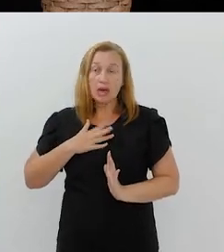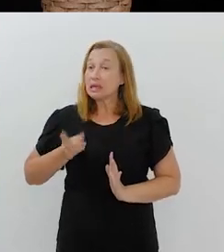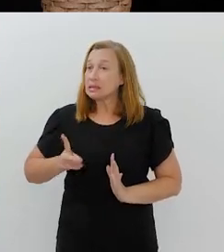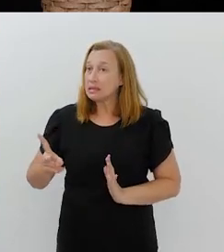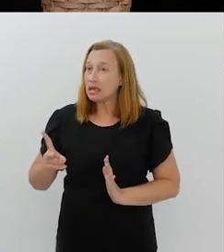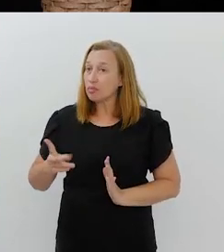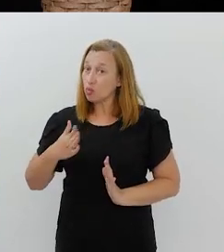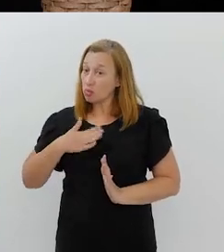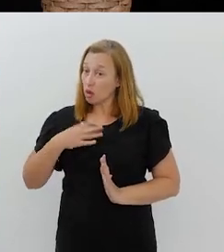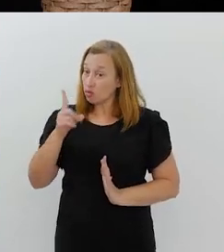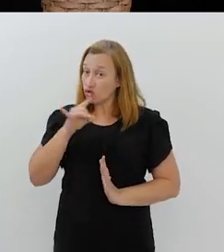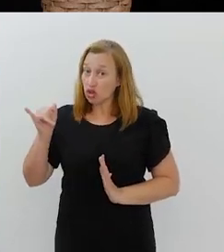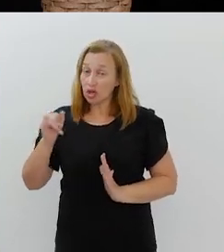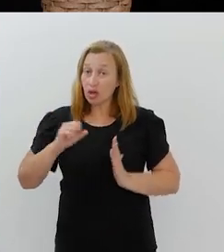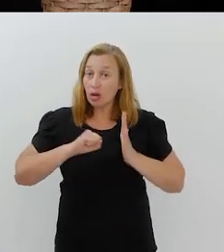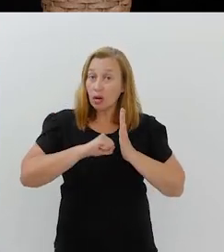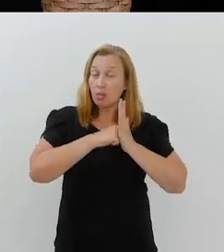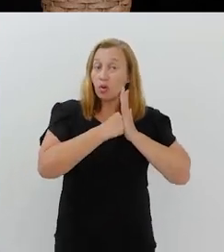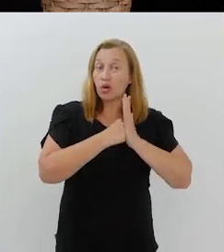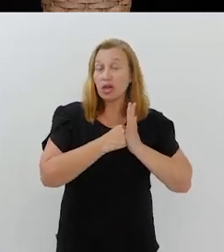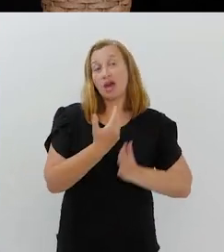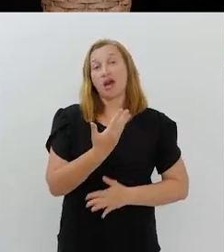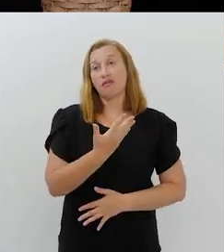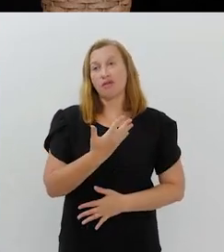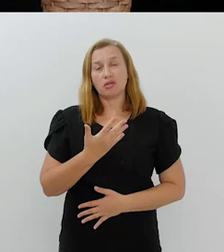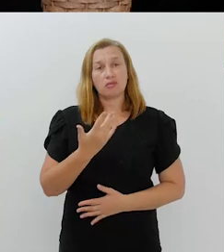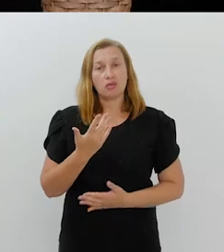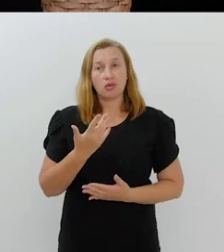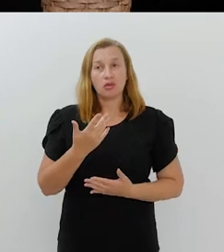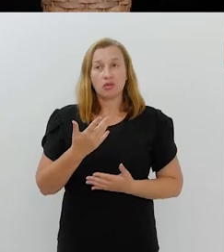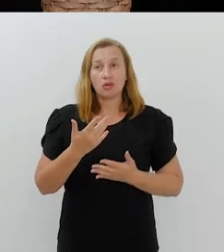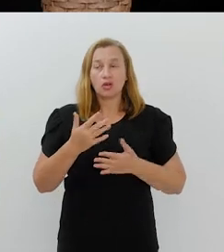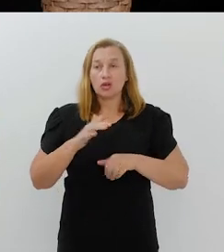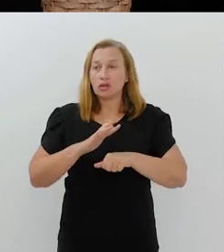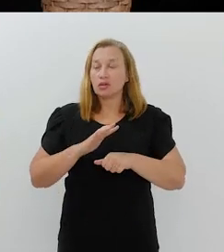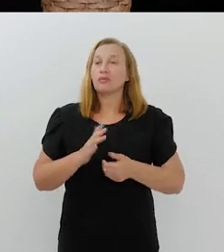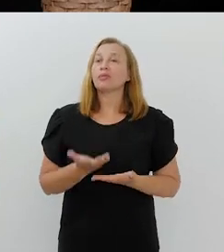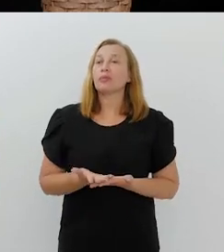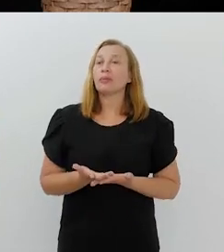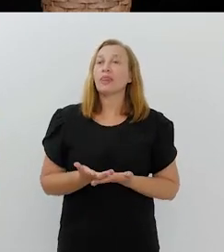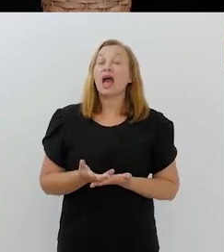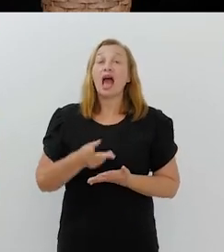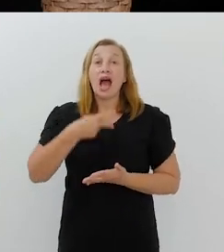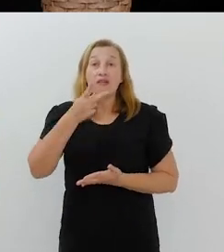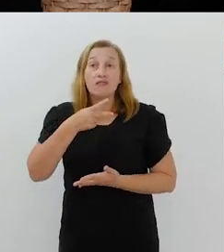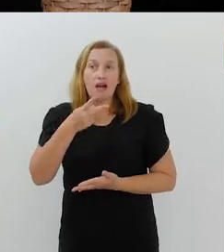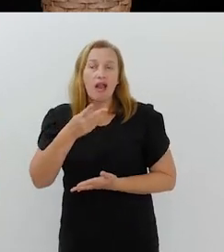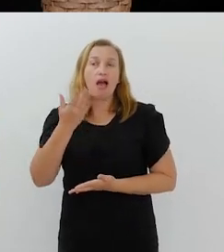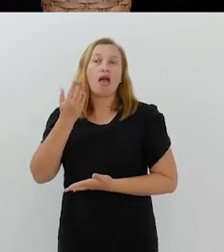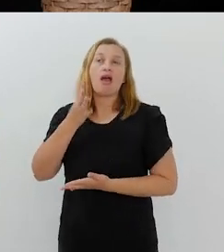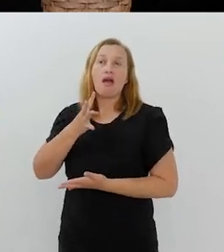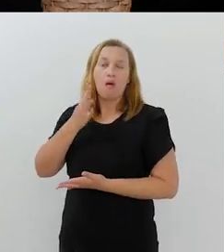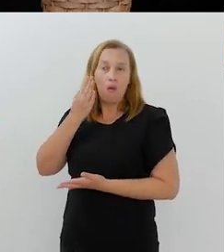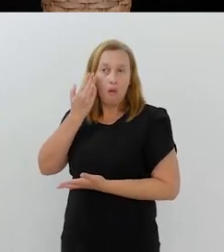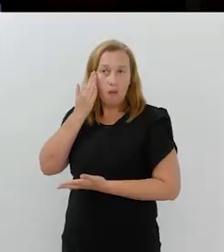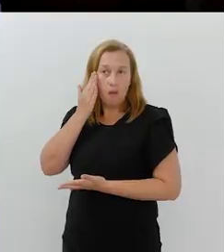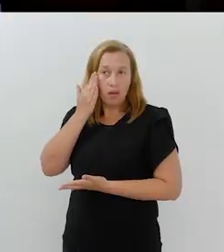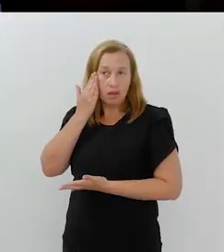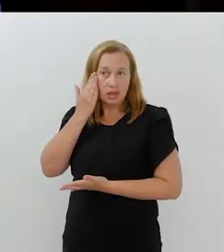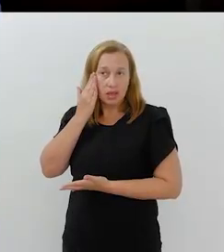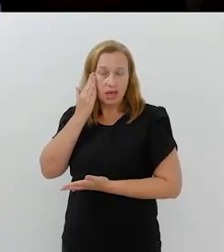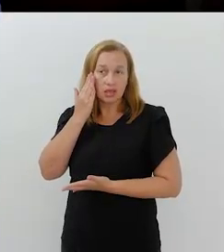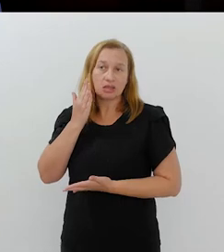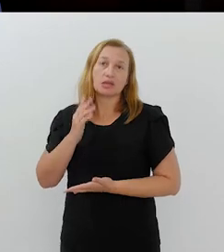sempre deu certo. Então, assim, a Tânia fala com conhecimento de causa. e por isso que eu